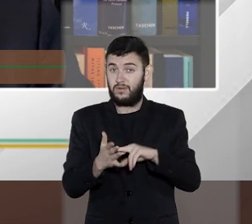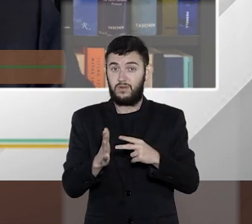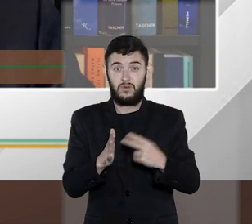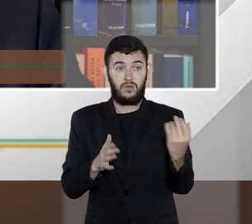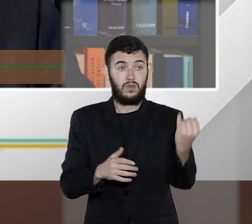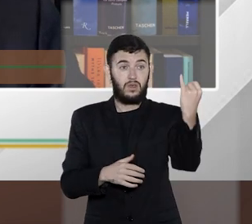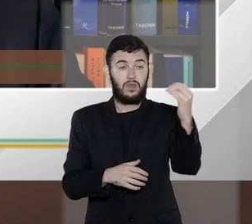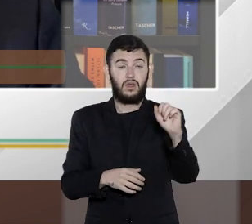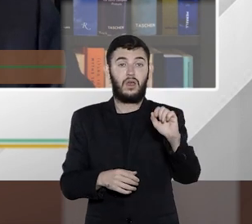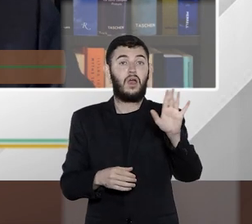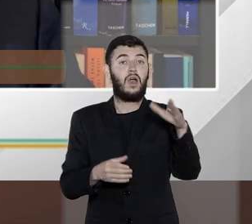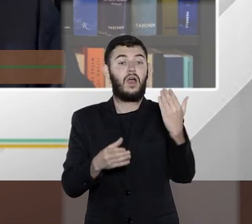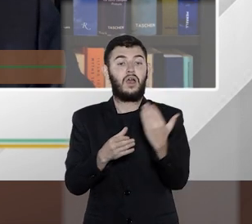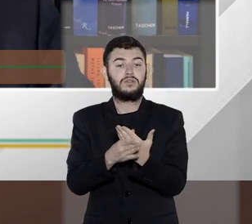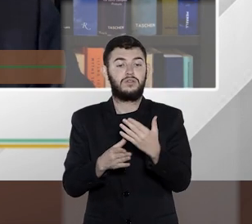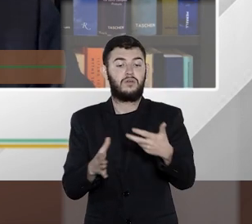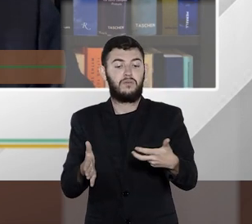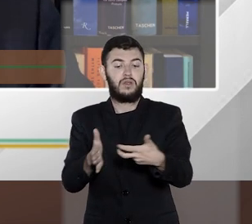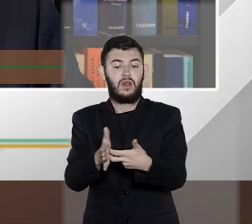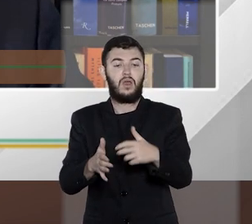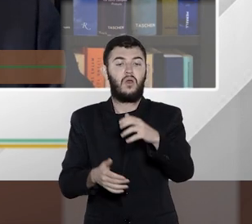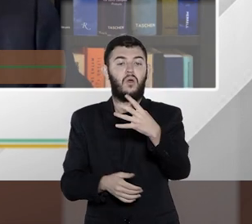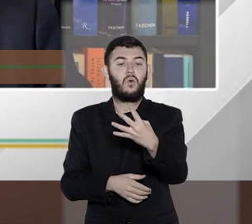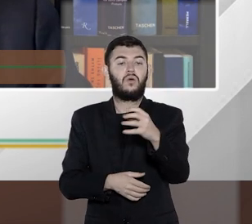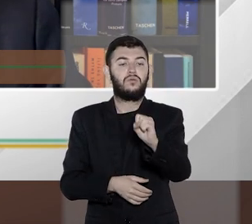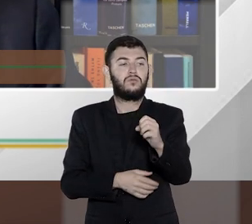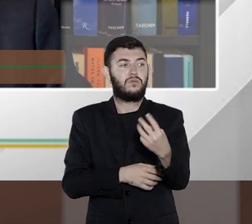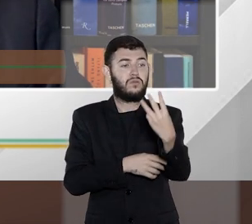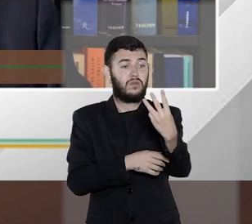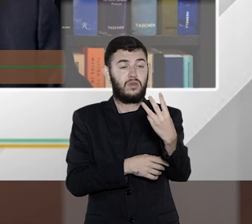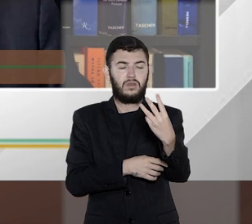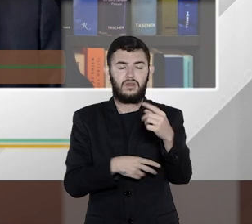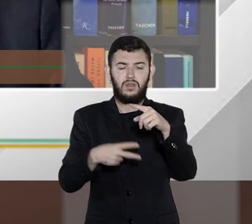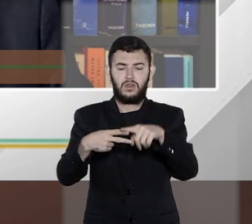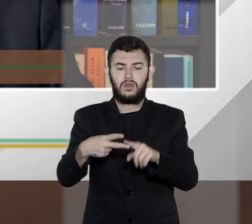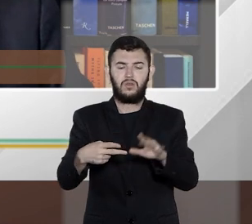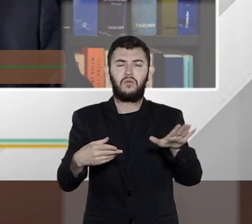483 em todos esses casos a discussão era